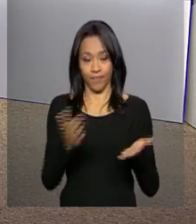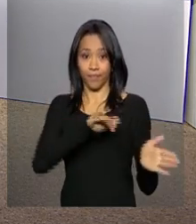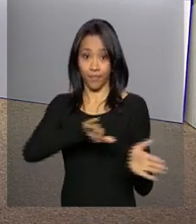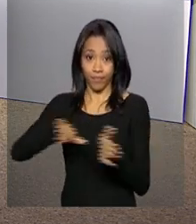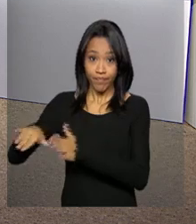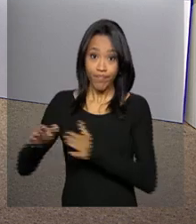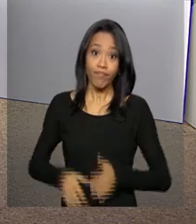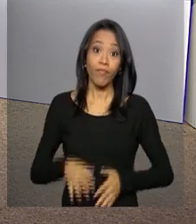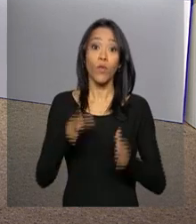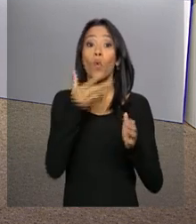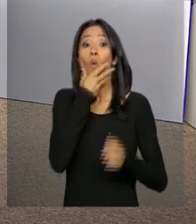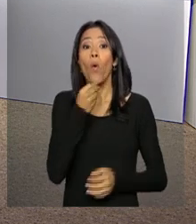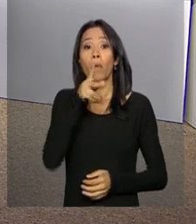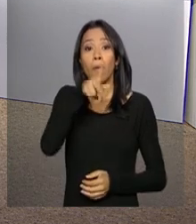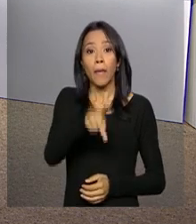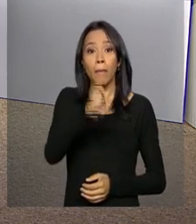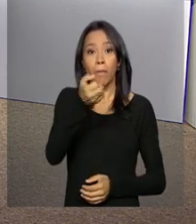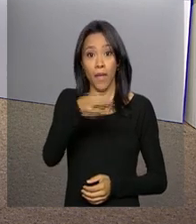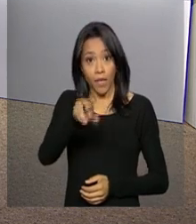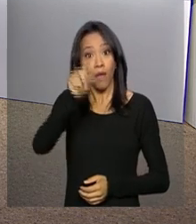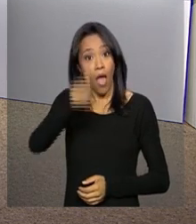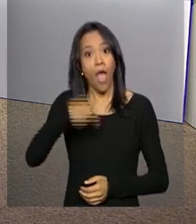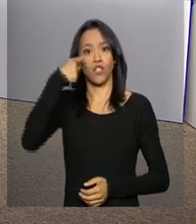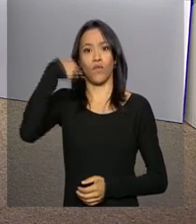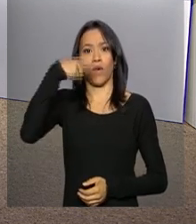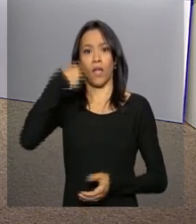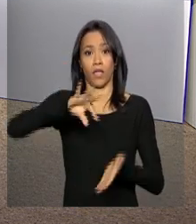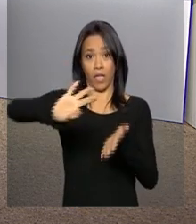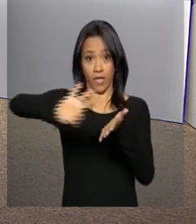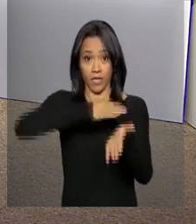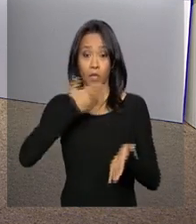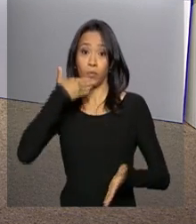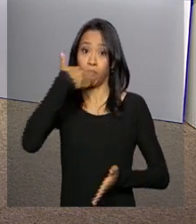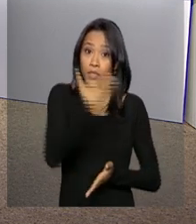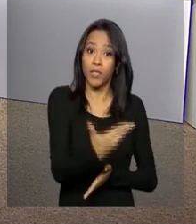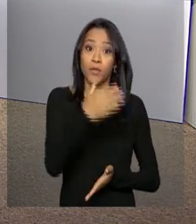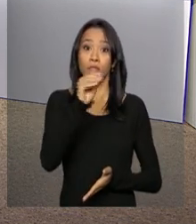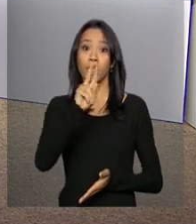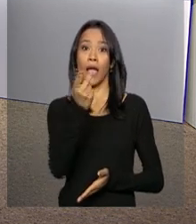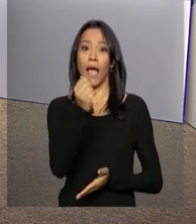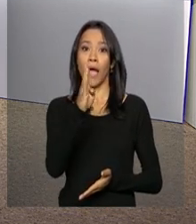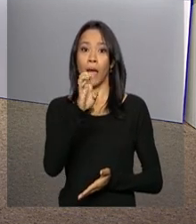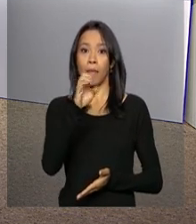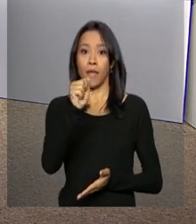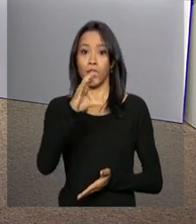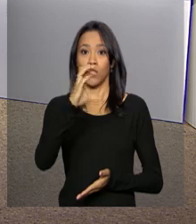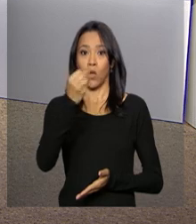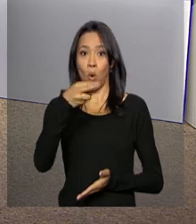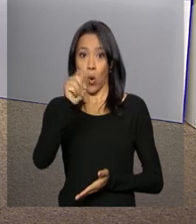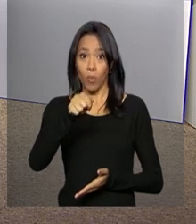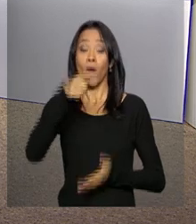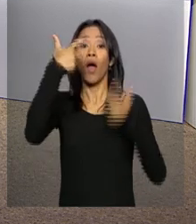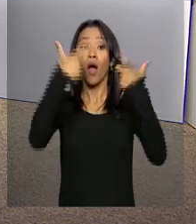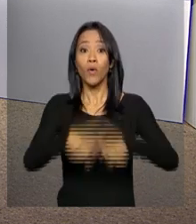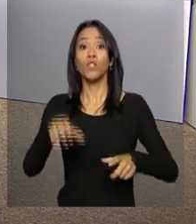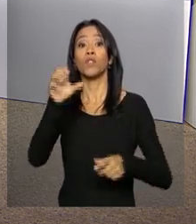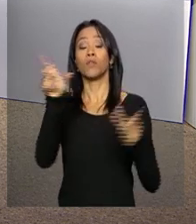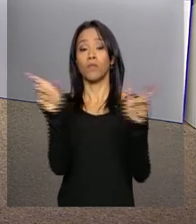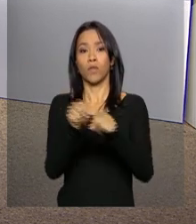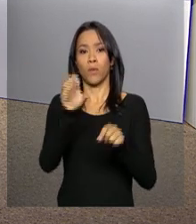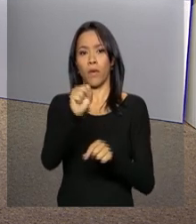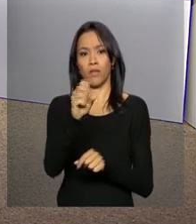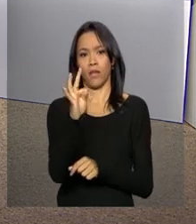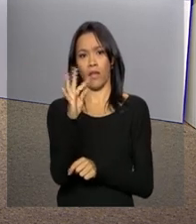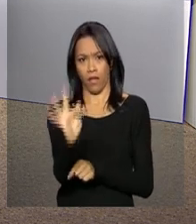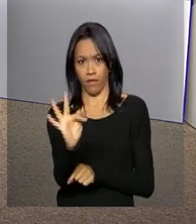Pedro Serrano, um dos advogados que assinaram o pedido de habeas corpus para o ex-presidente Lula no Supremo Tribunal Federal, afirmou